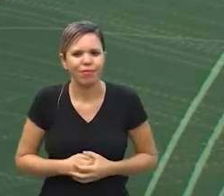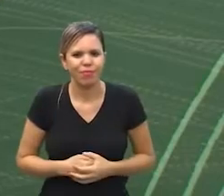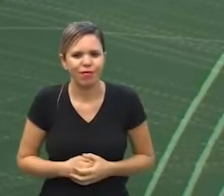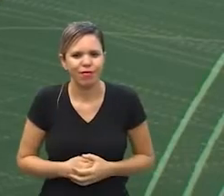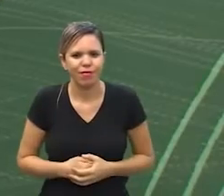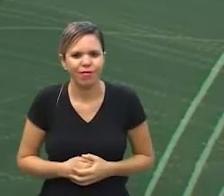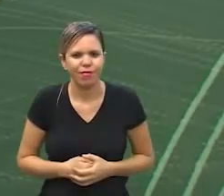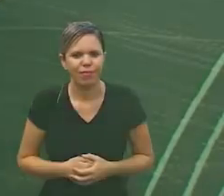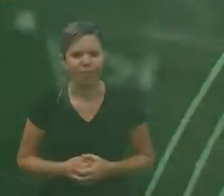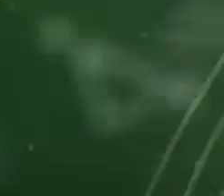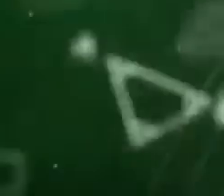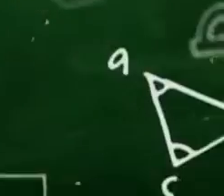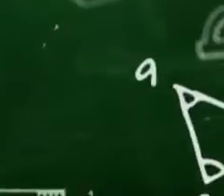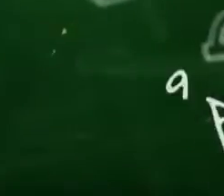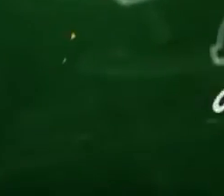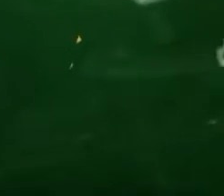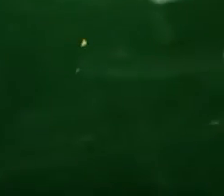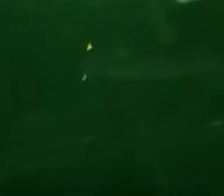próxima tchau